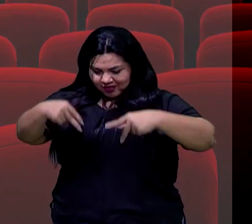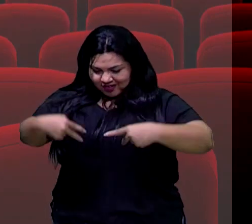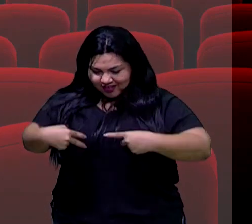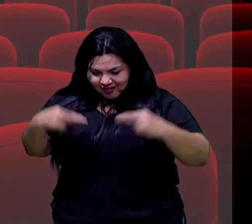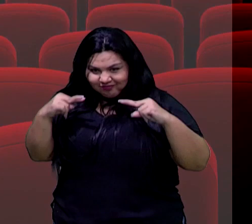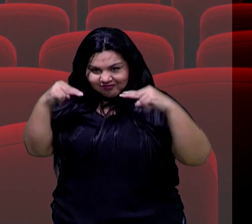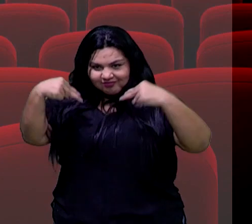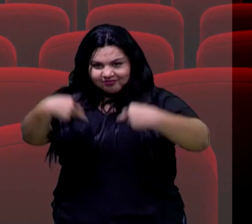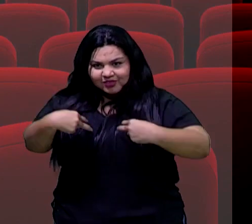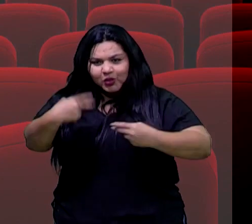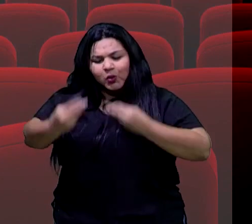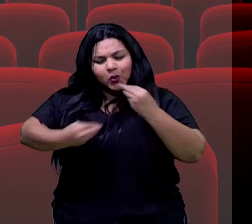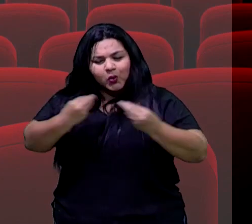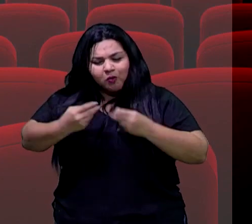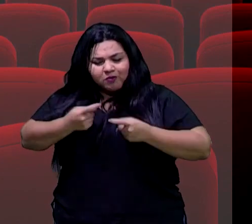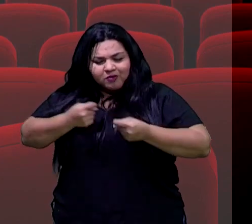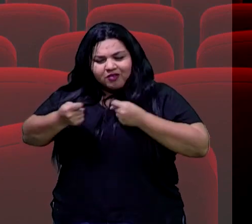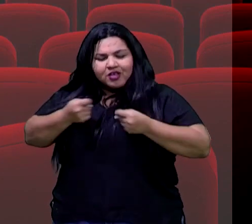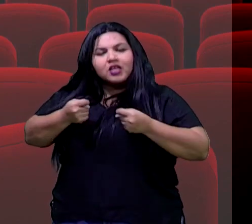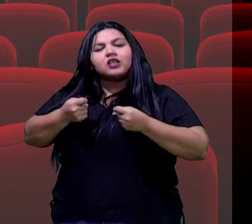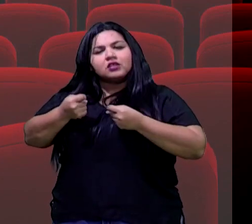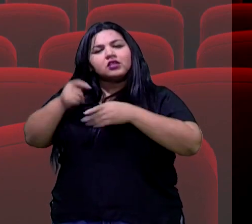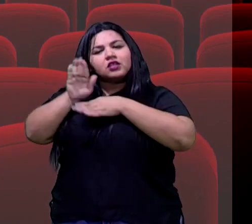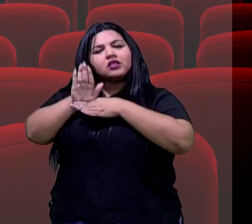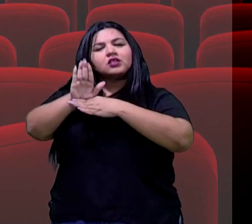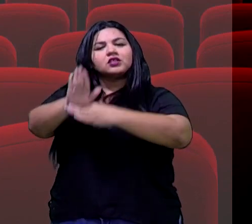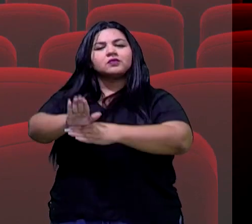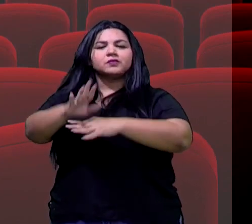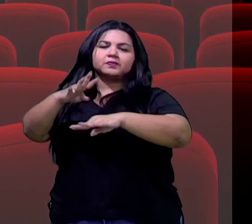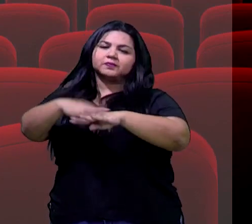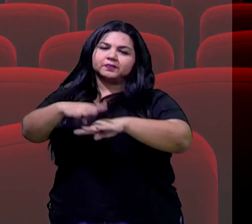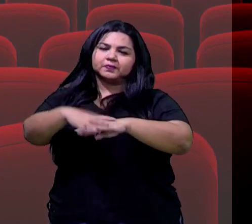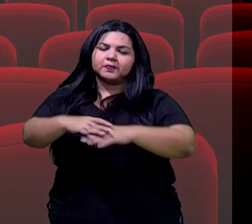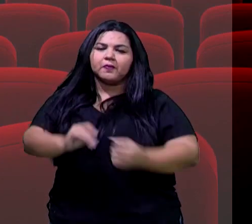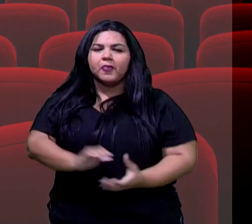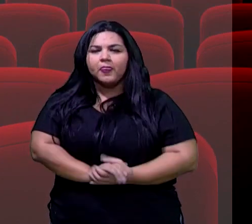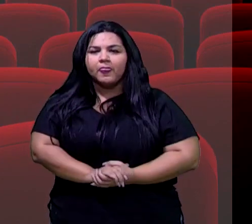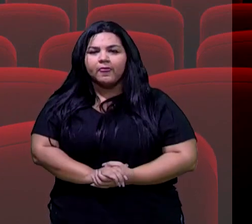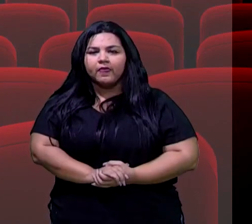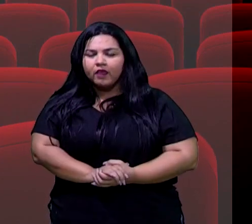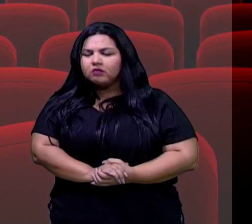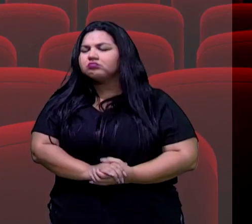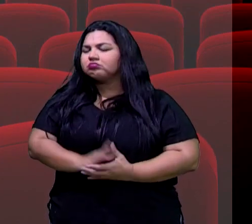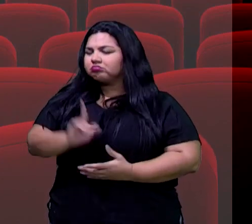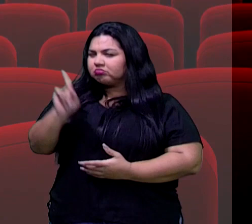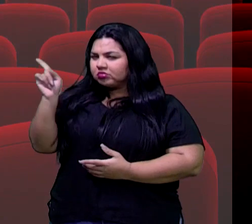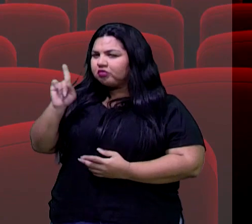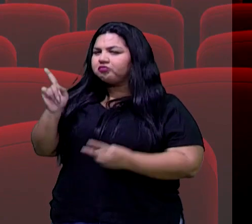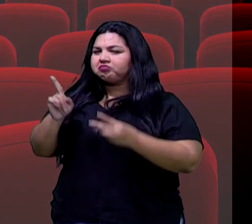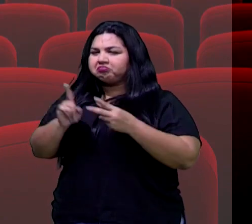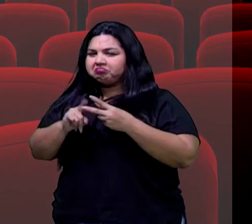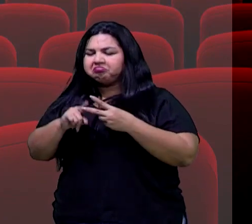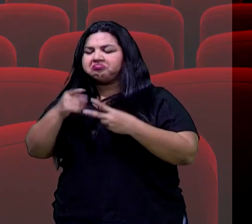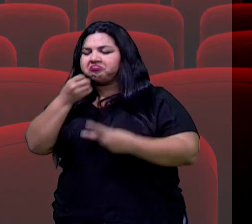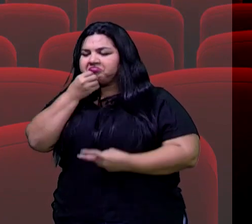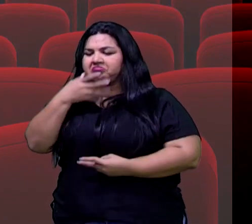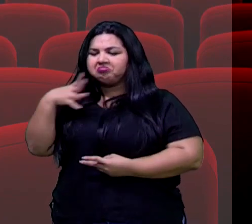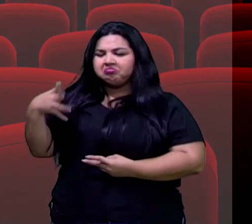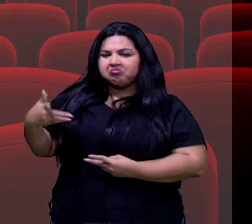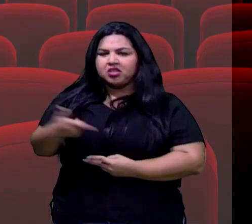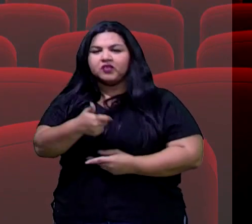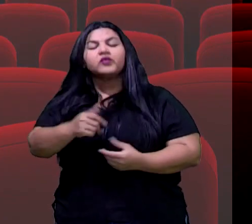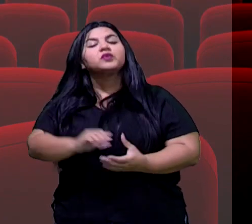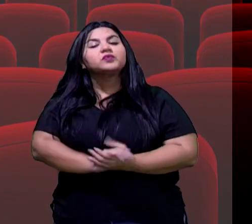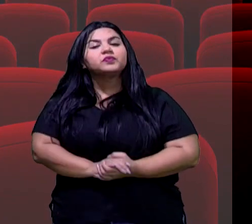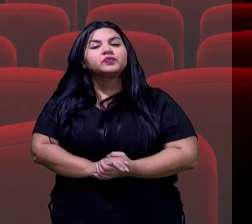é? E também essa questão de que maneira ele também contribui para a matemática. Então, Gênio Indomável é um filme que eu também recomendo para